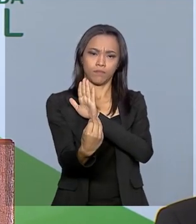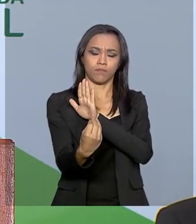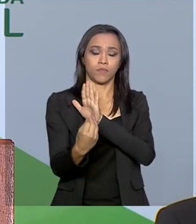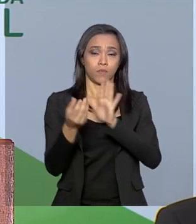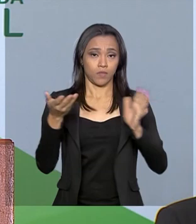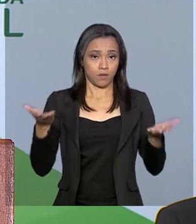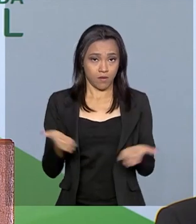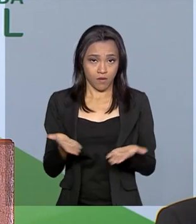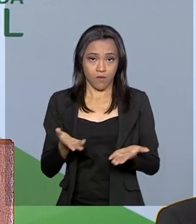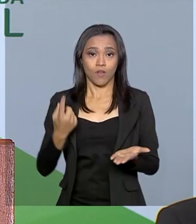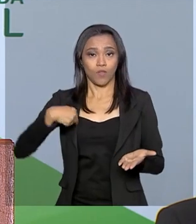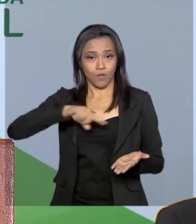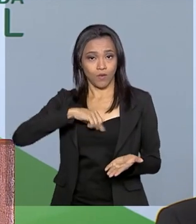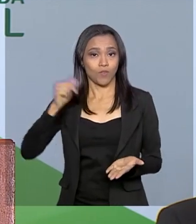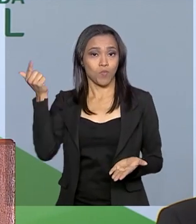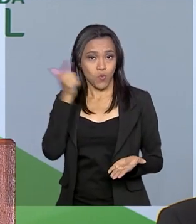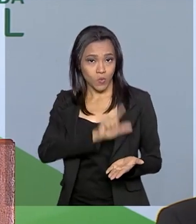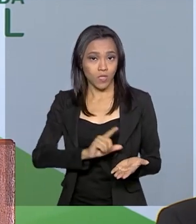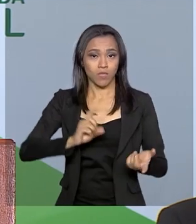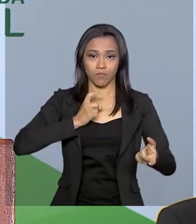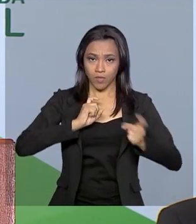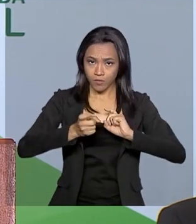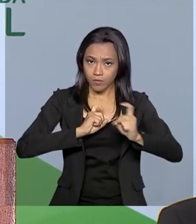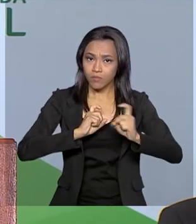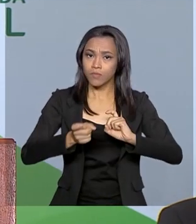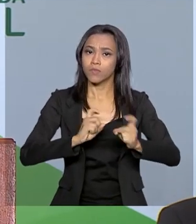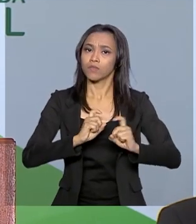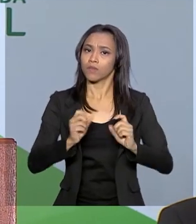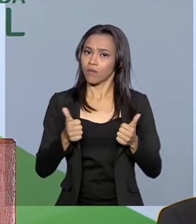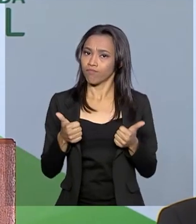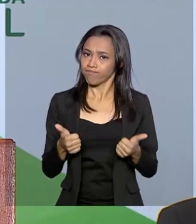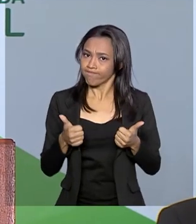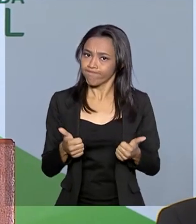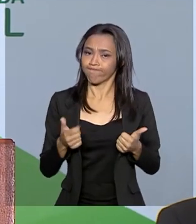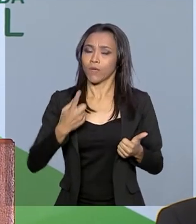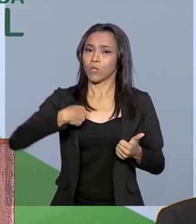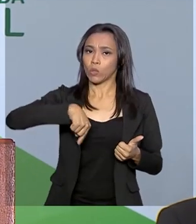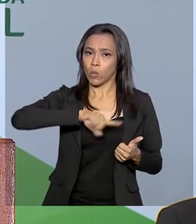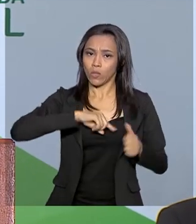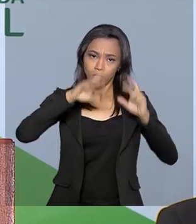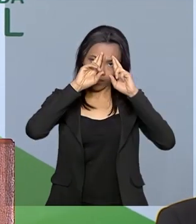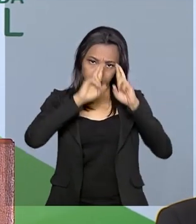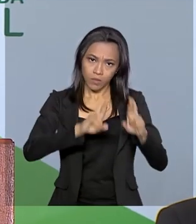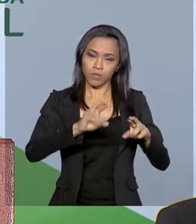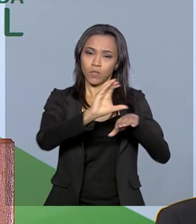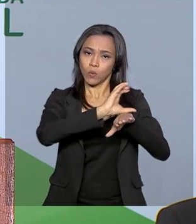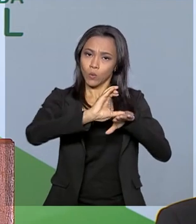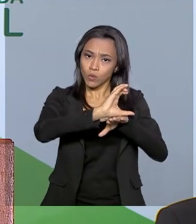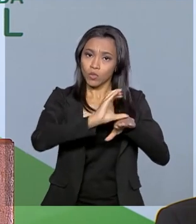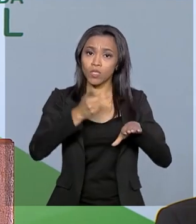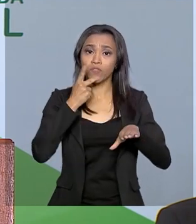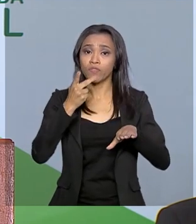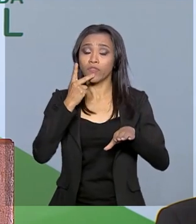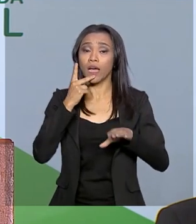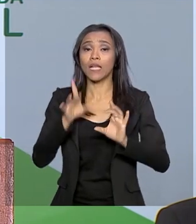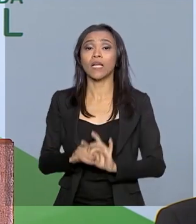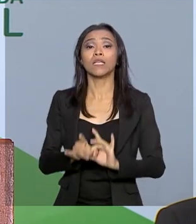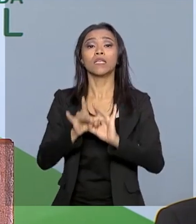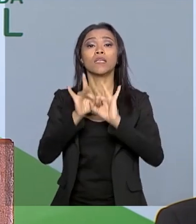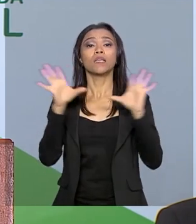Estamos conseguindo a governabilidade. Estamos respeitando a Constituição, onde se fala da independência